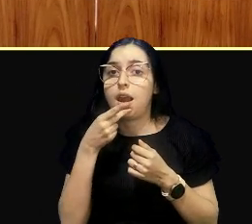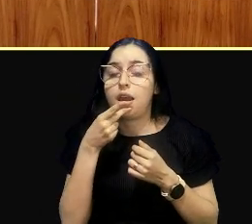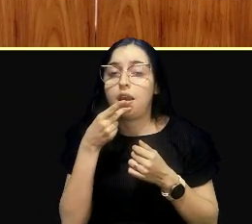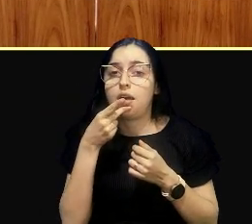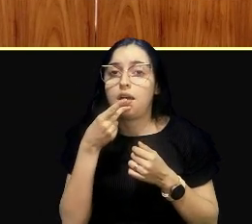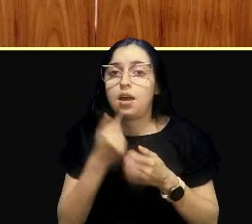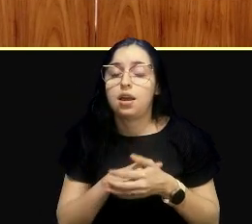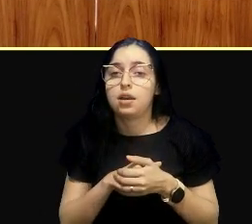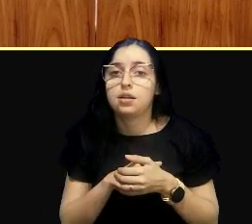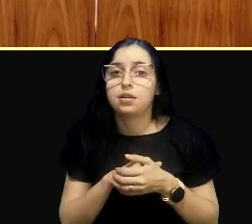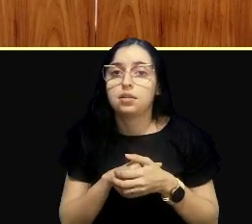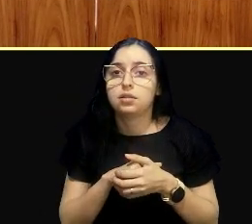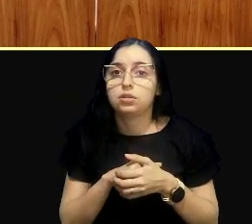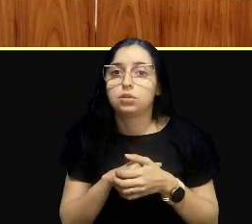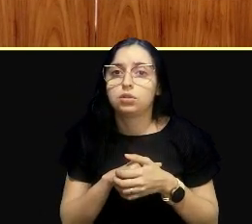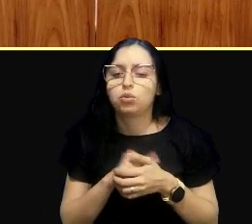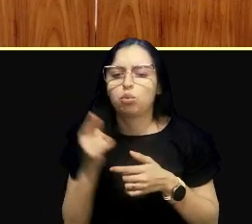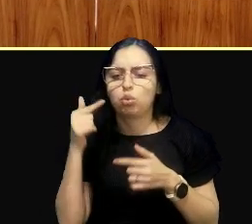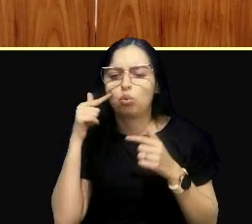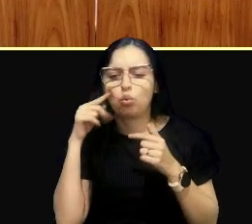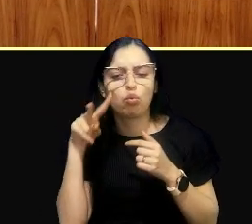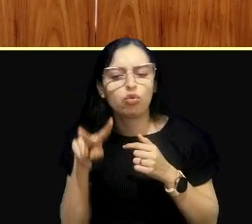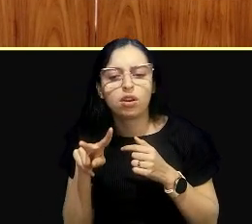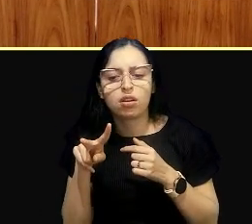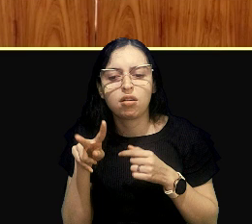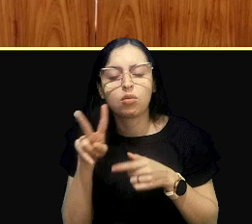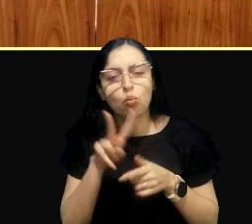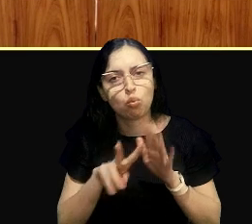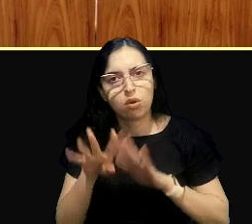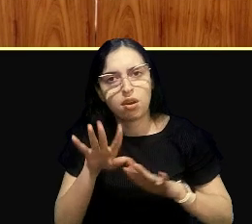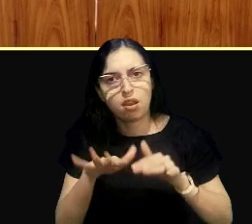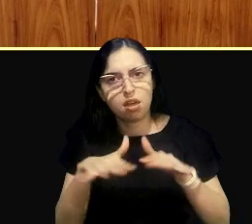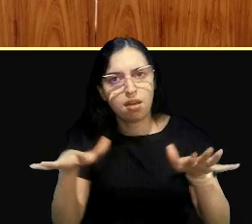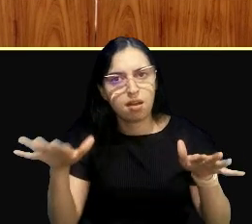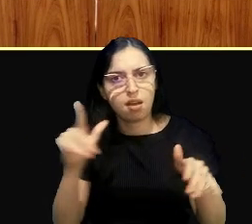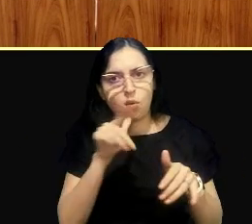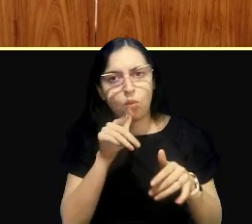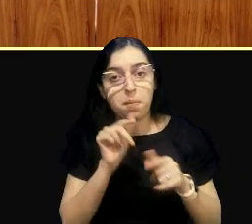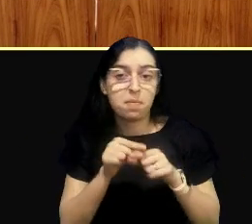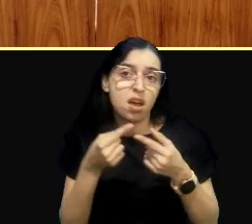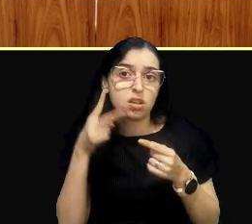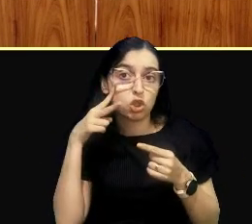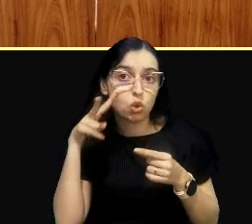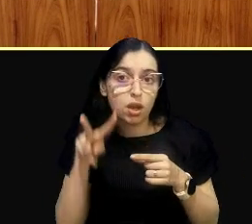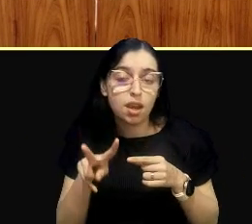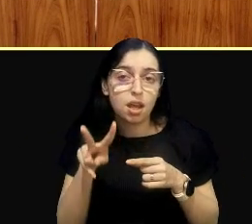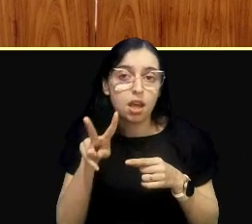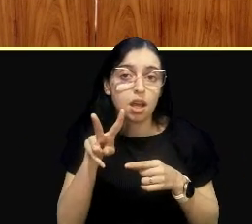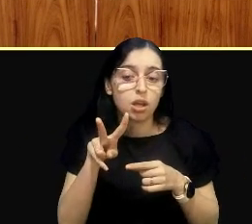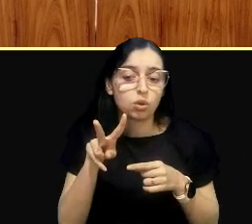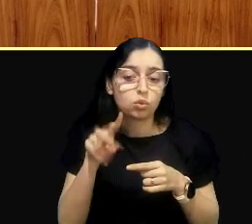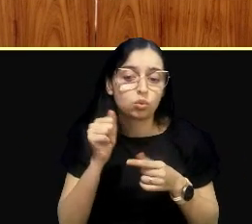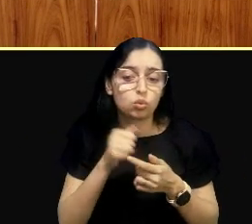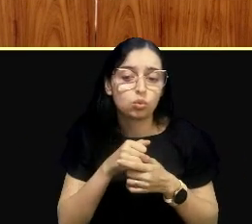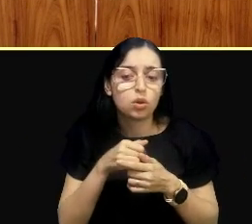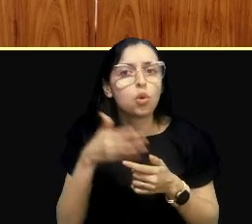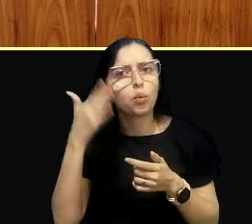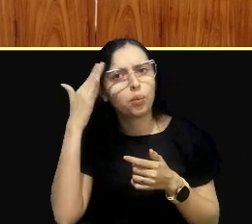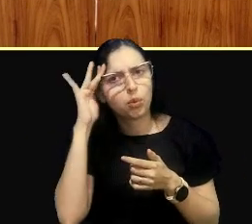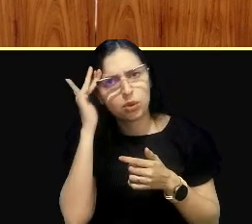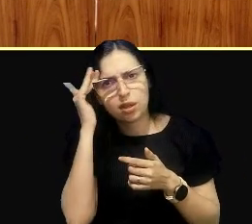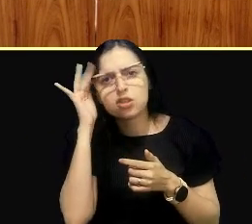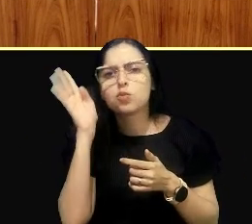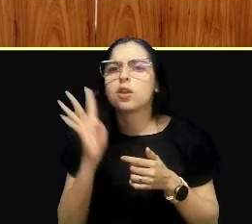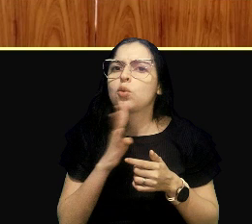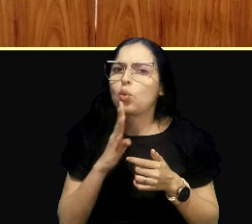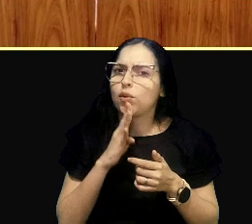da, eu tô, eu tô ali olhando por ele, mas, é olhando mesmo, com olhos de quem, com conhecimento, que o